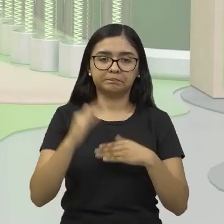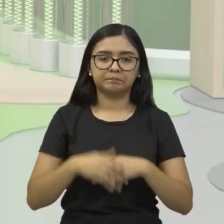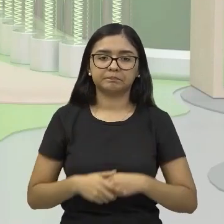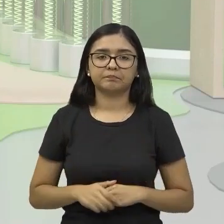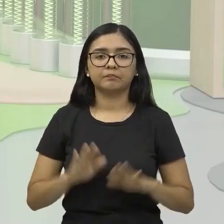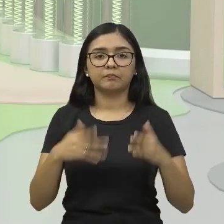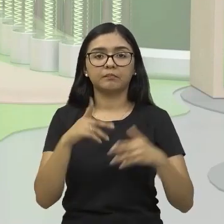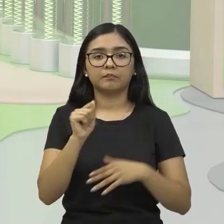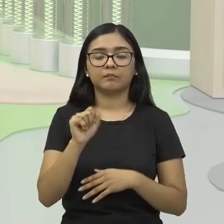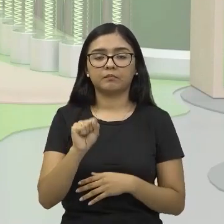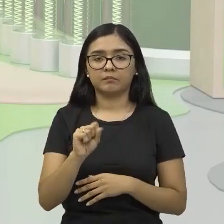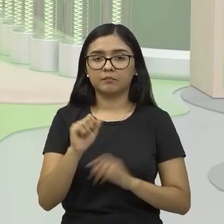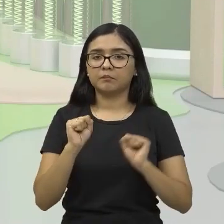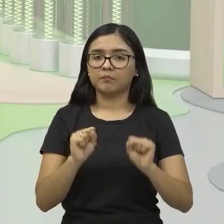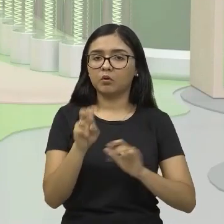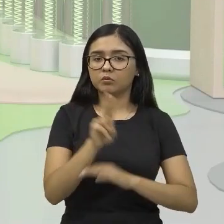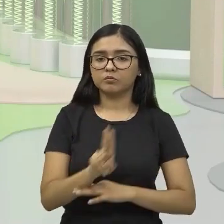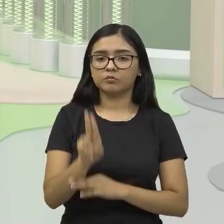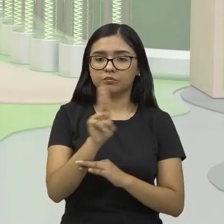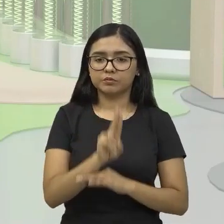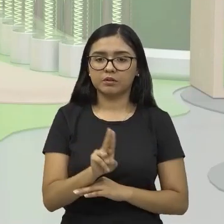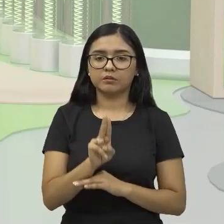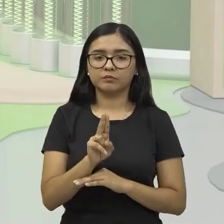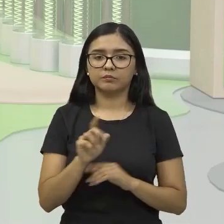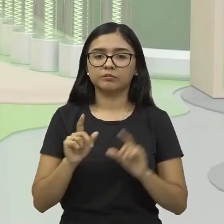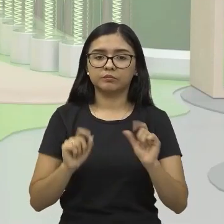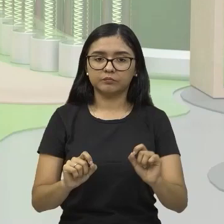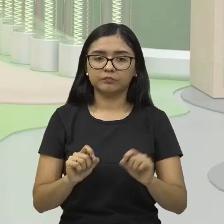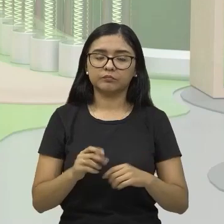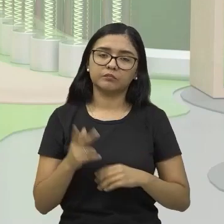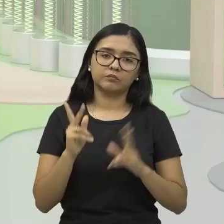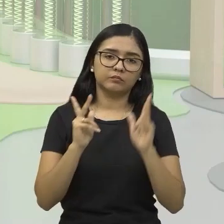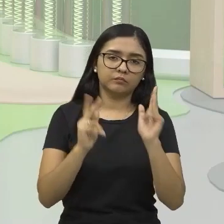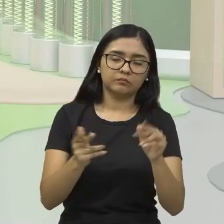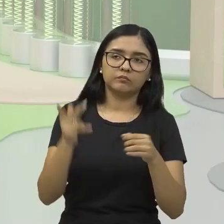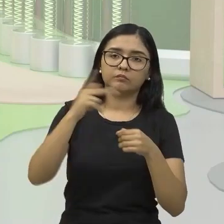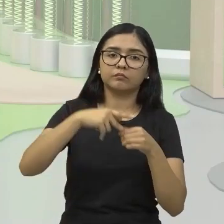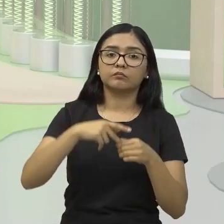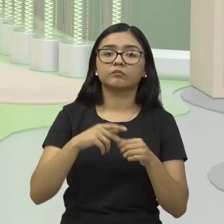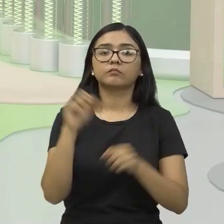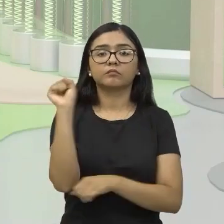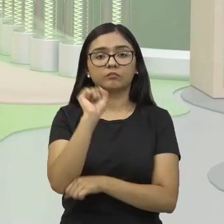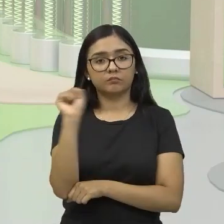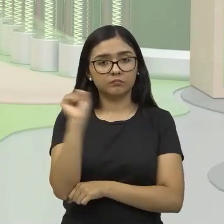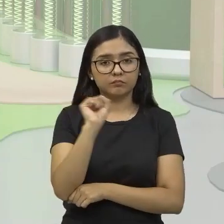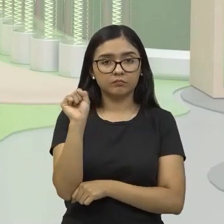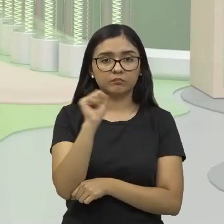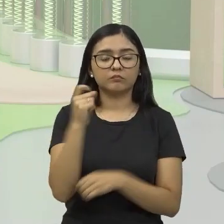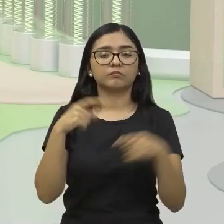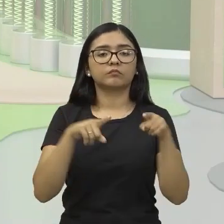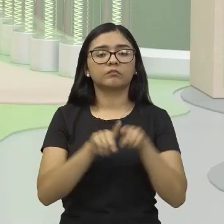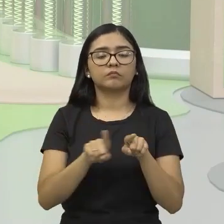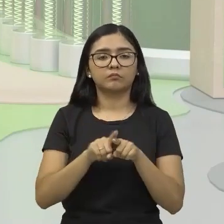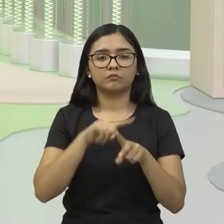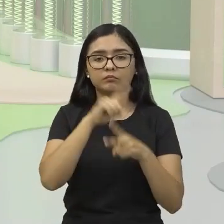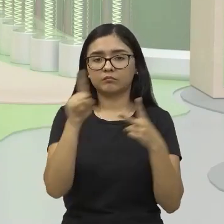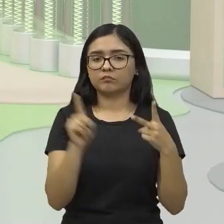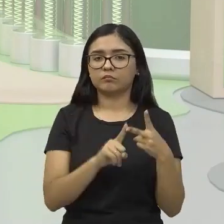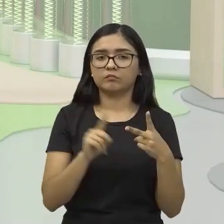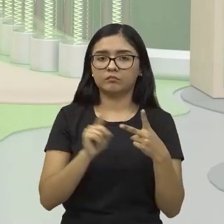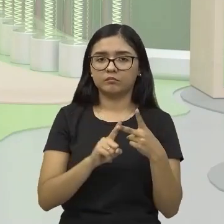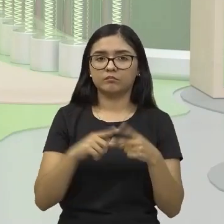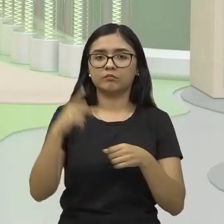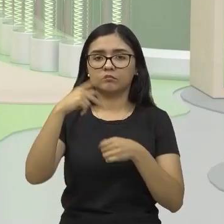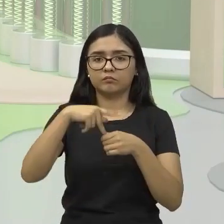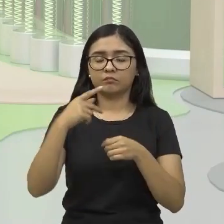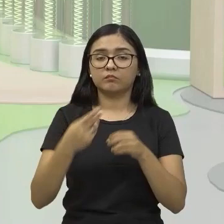gás natural, ele pode ser utilizado como um combustível de veículos, ele pode ser utilizado aí como combustível